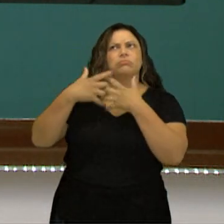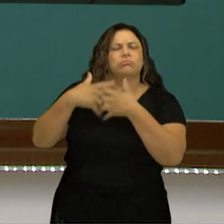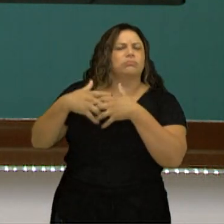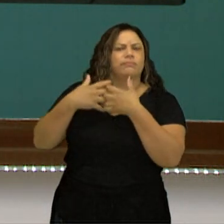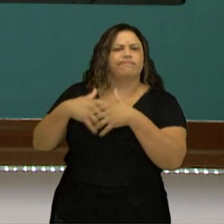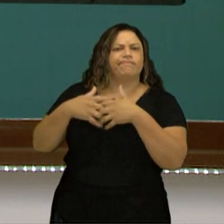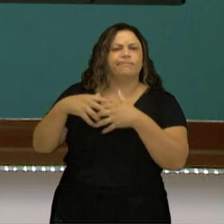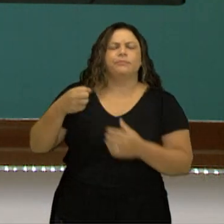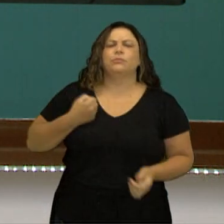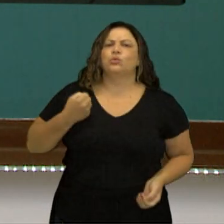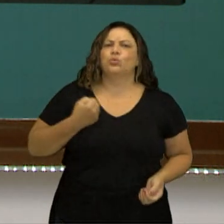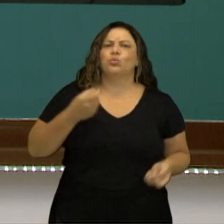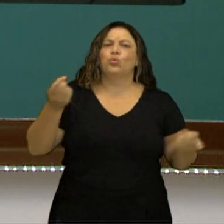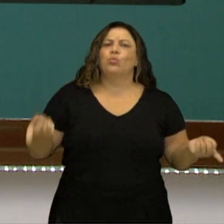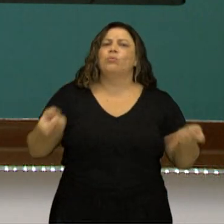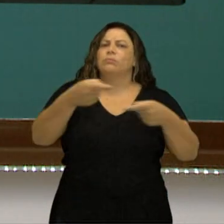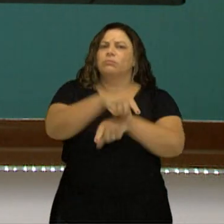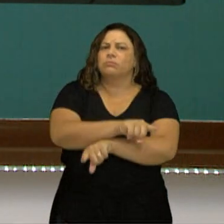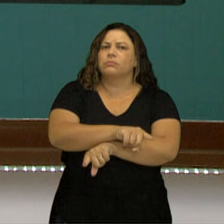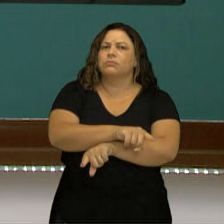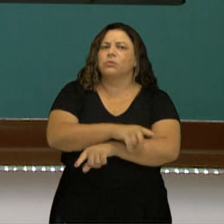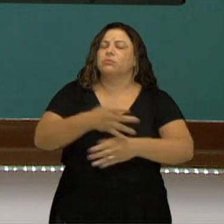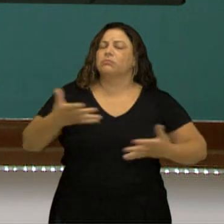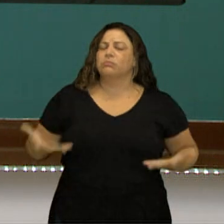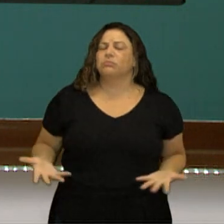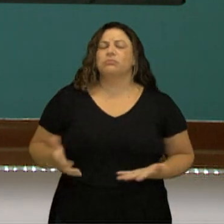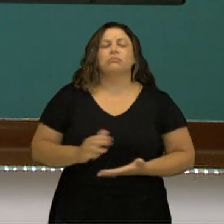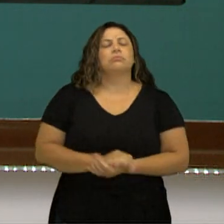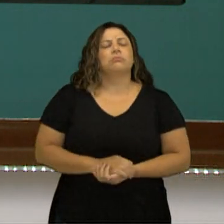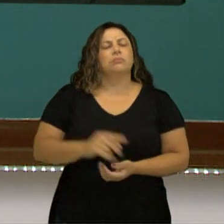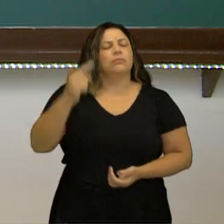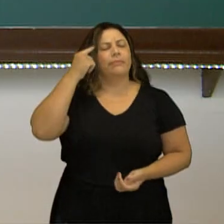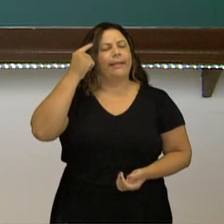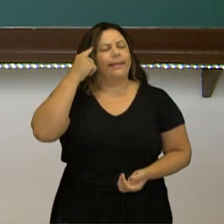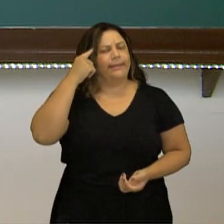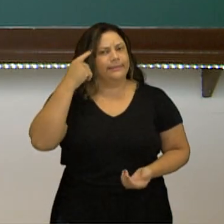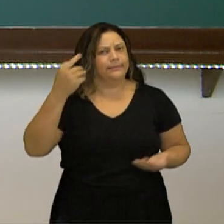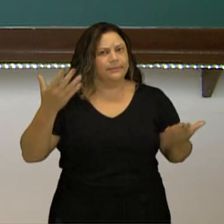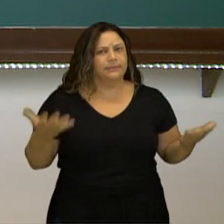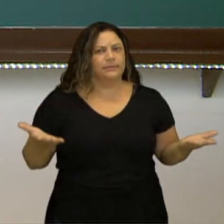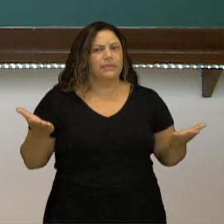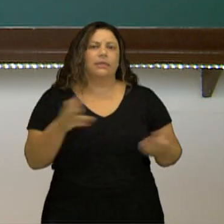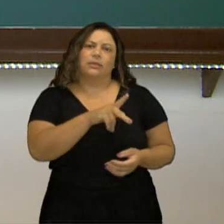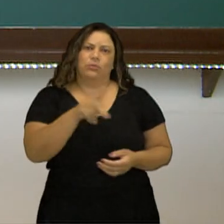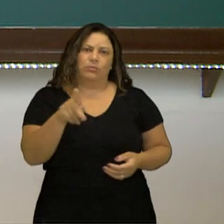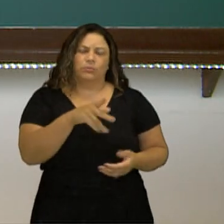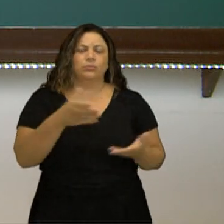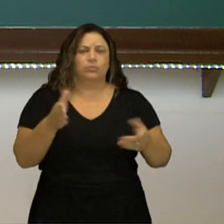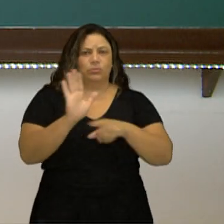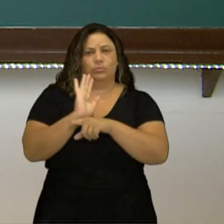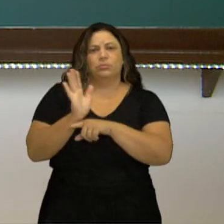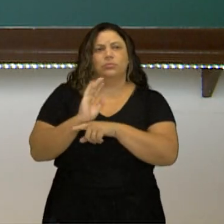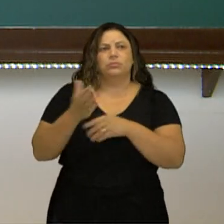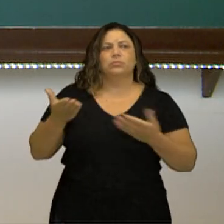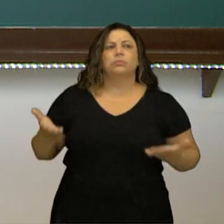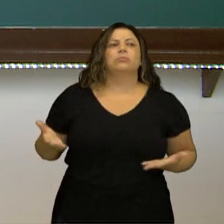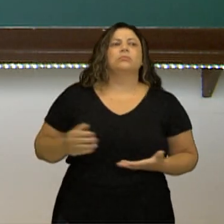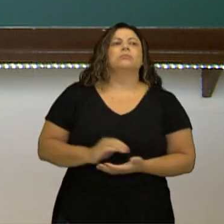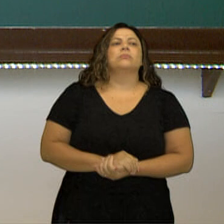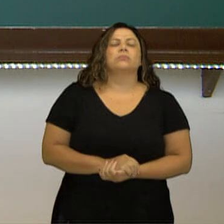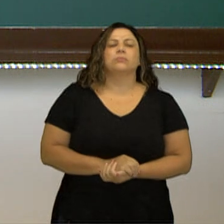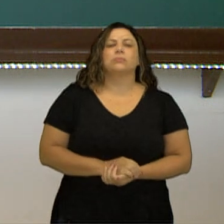um número ser oposto ao outro? Vamos pensar um pouquinho aqui com a professora nesse vídeo. Olha lá,